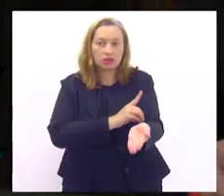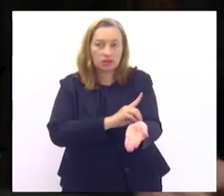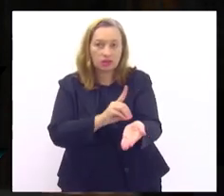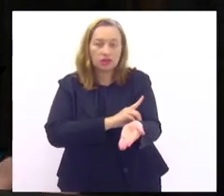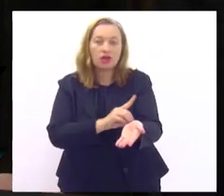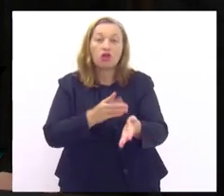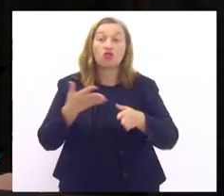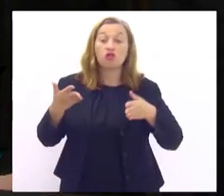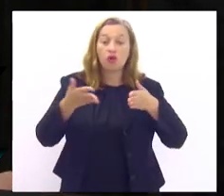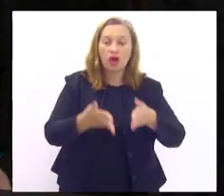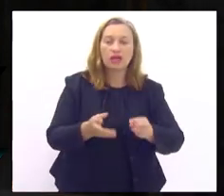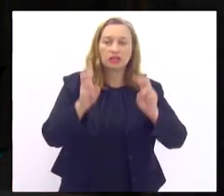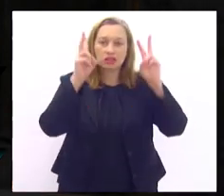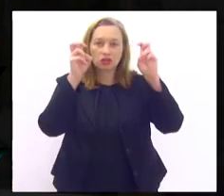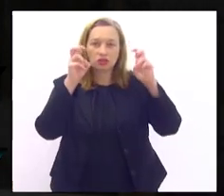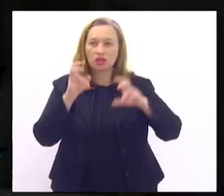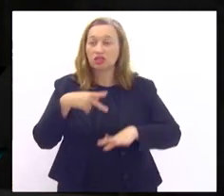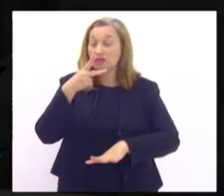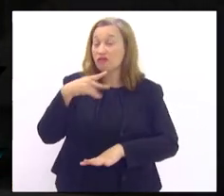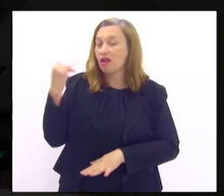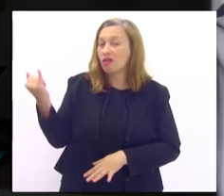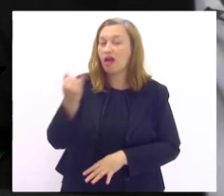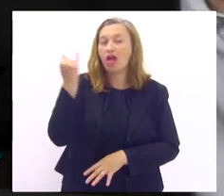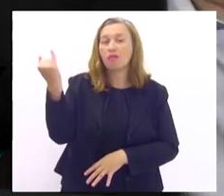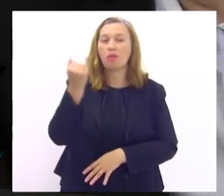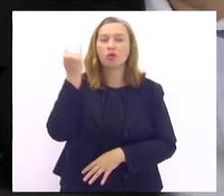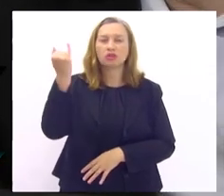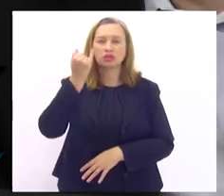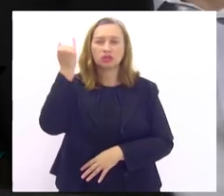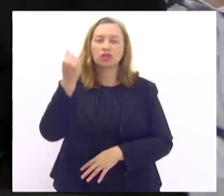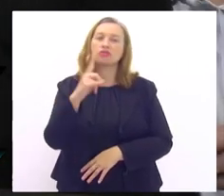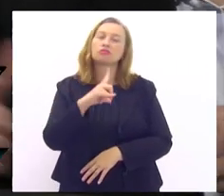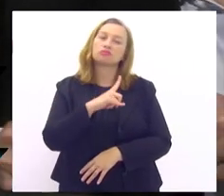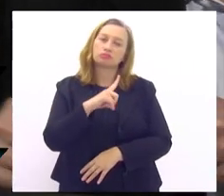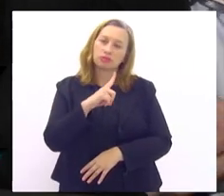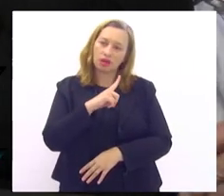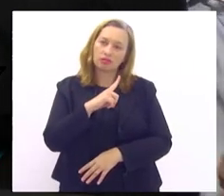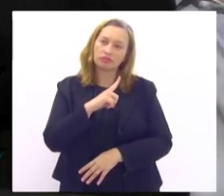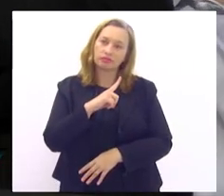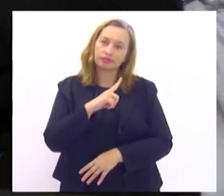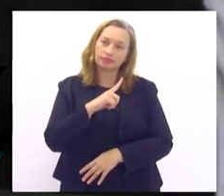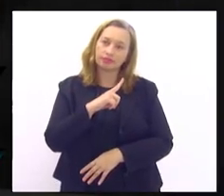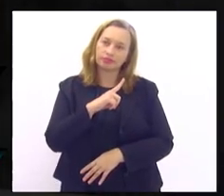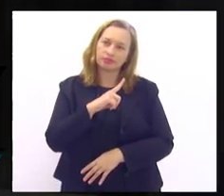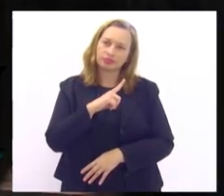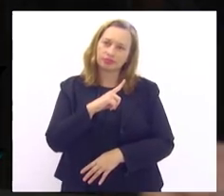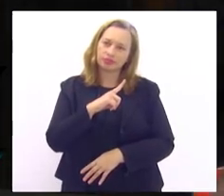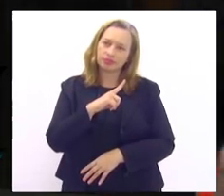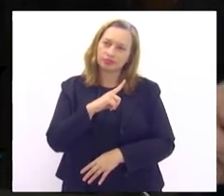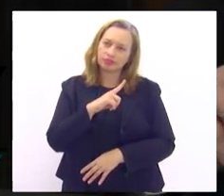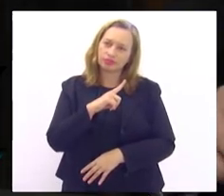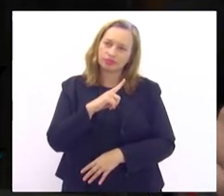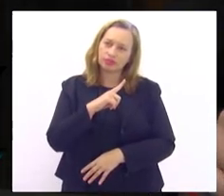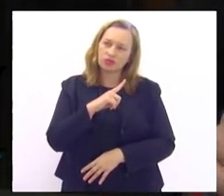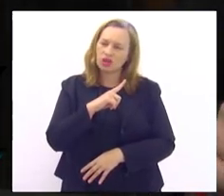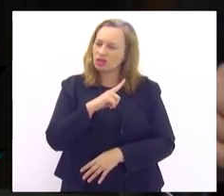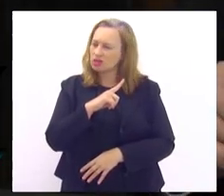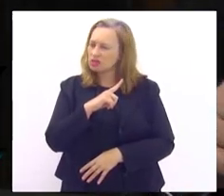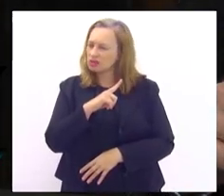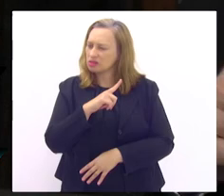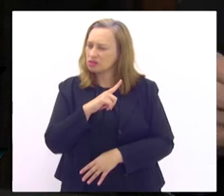nesse caso a gente fala da importância que tem a inserção da podologia